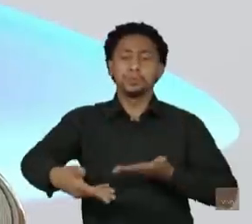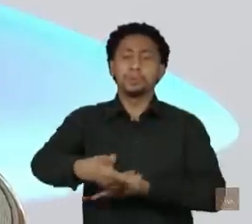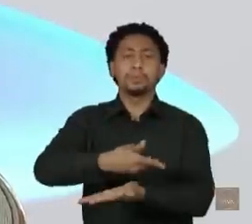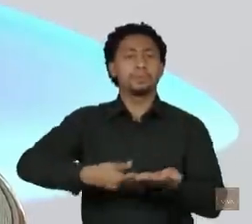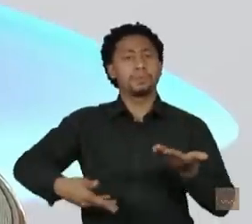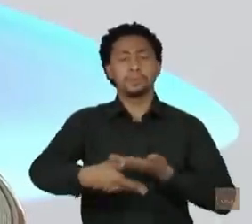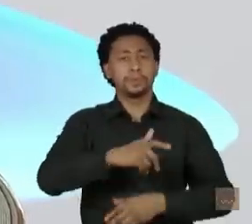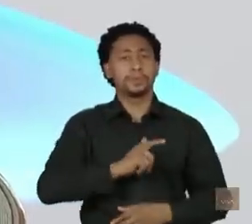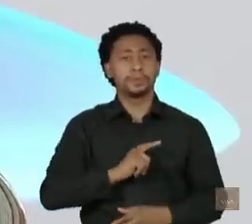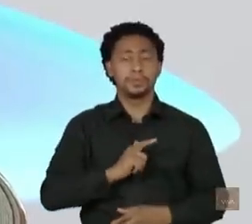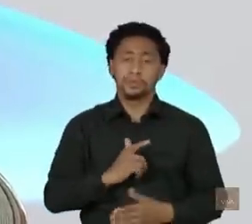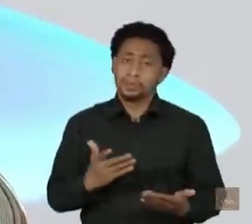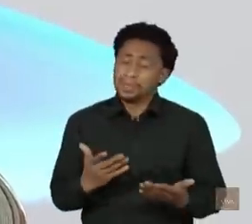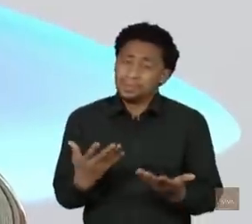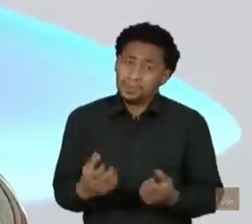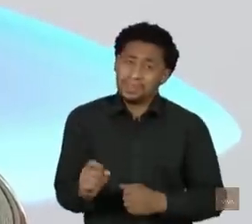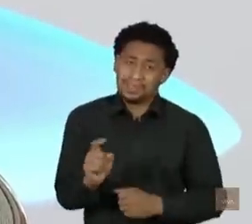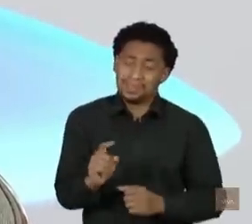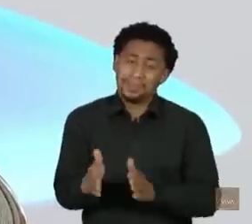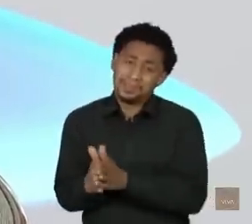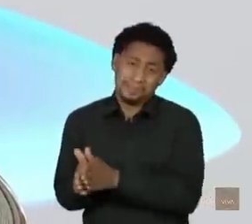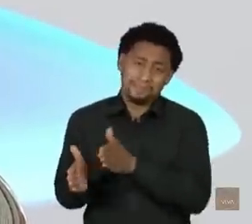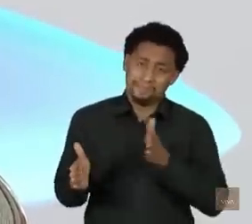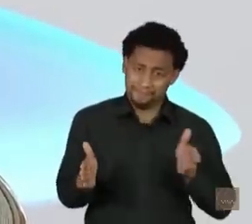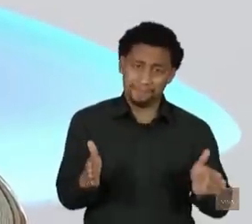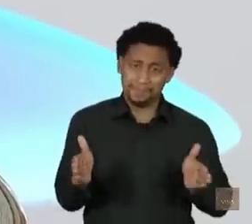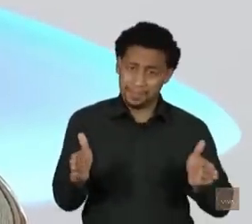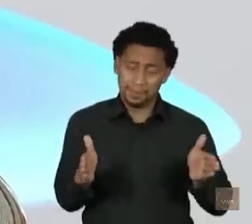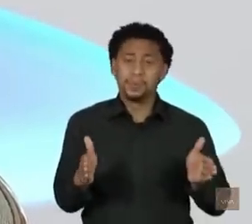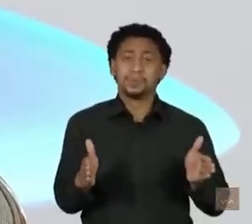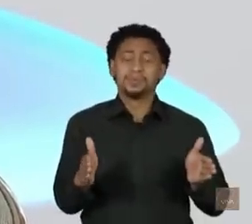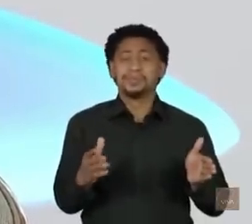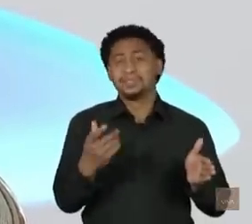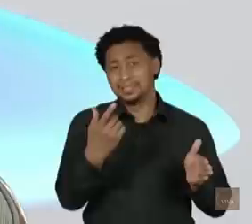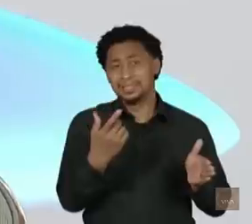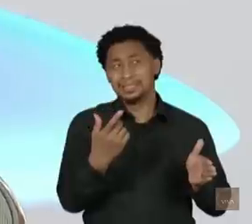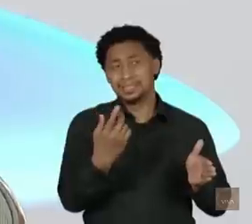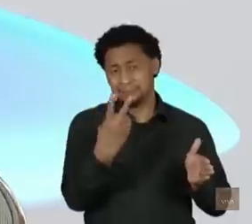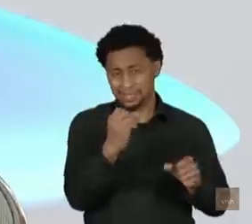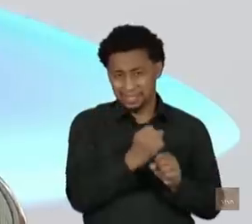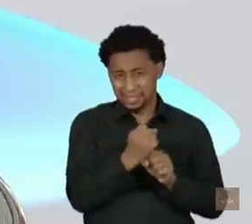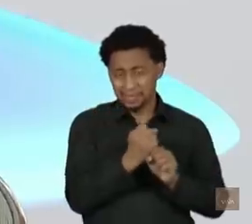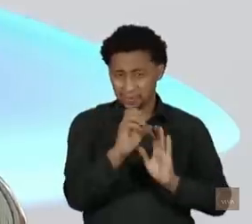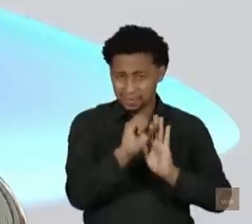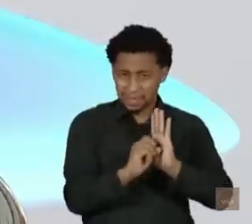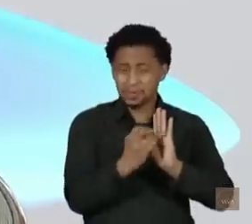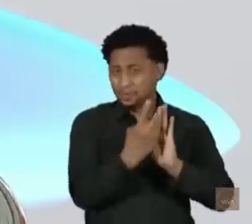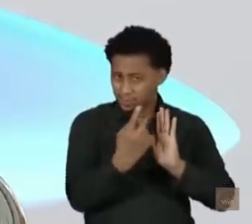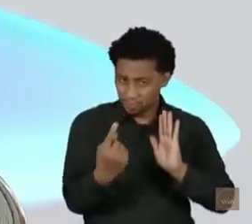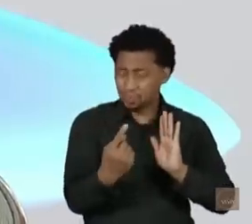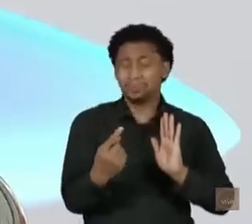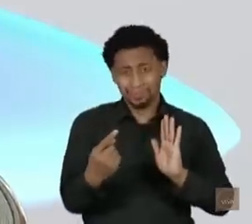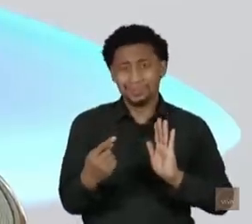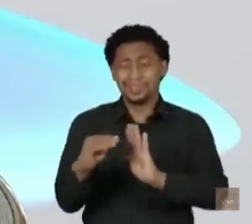década do século XXI, a gente precise fazer um gesto dessa natureza, assinar manifestos pela democracia, quando a agenda do povo é